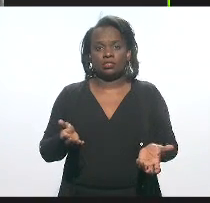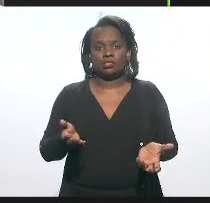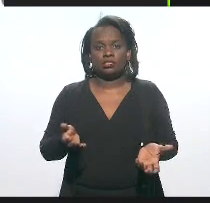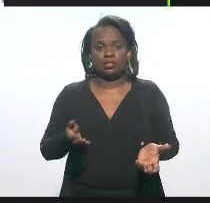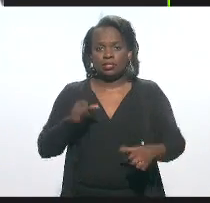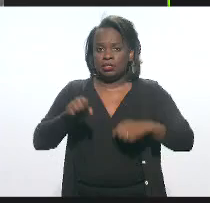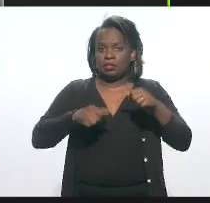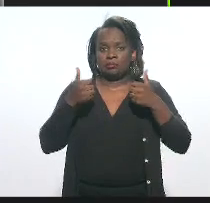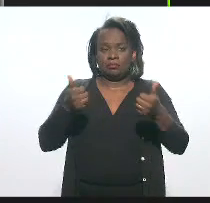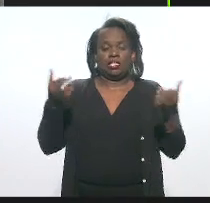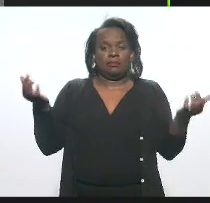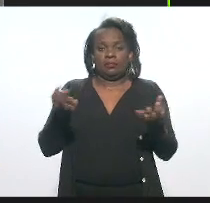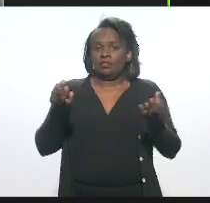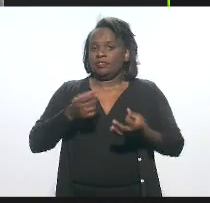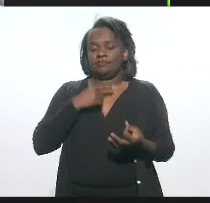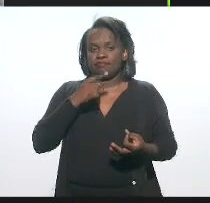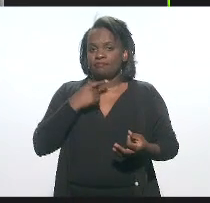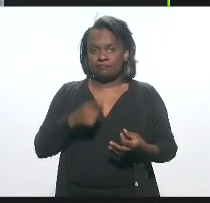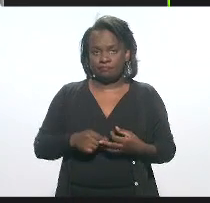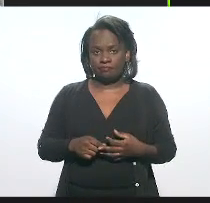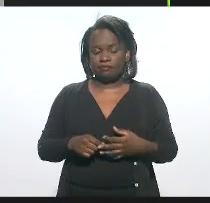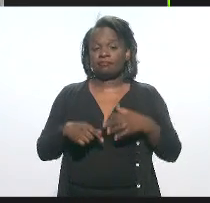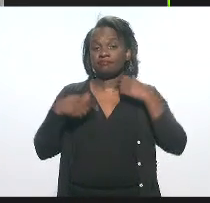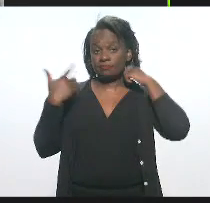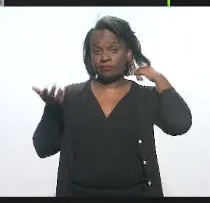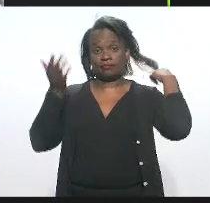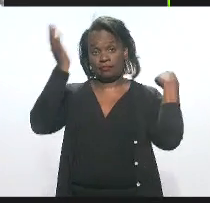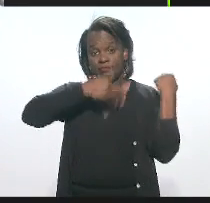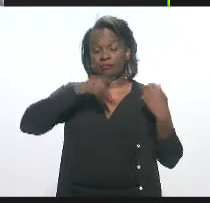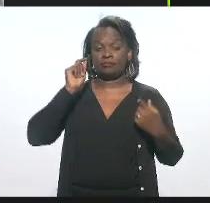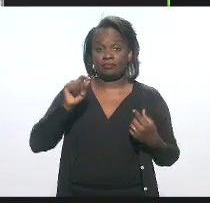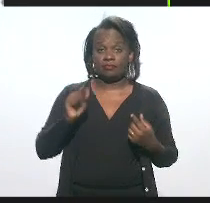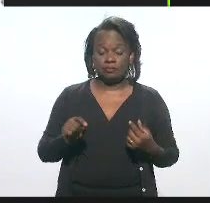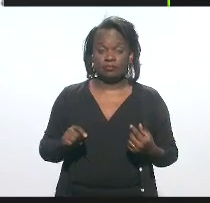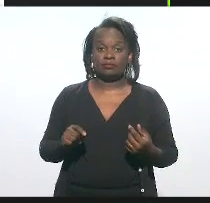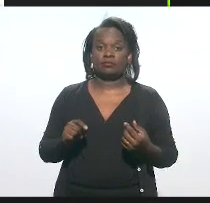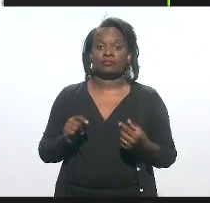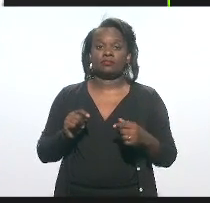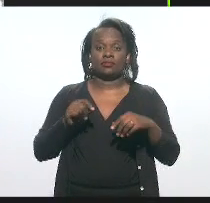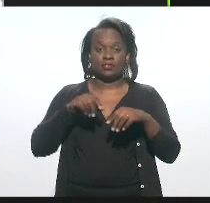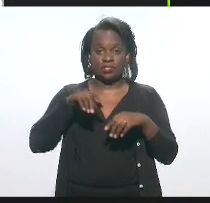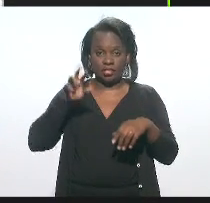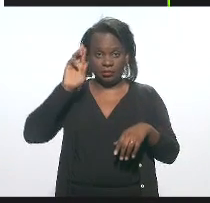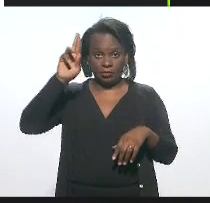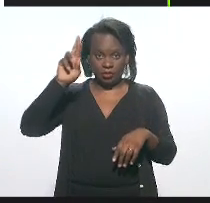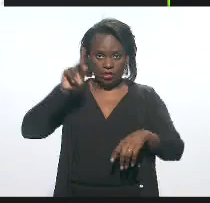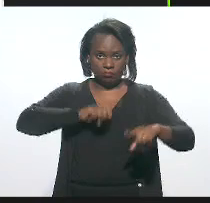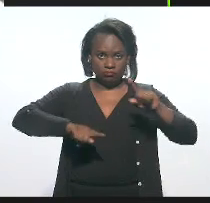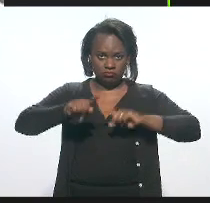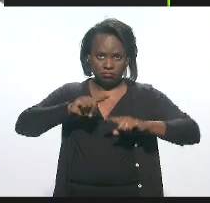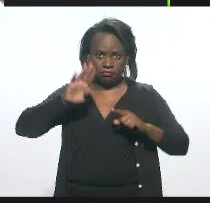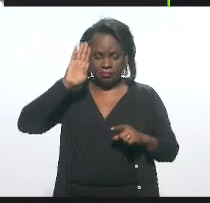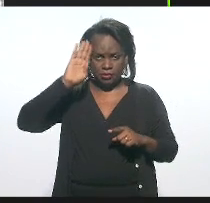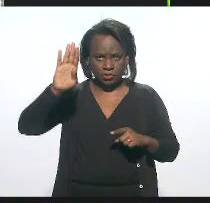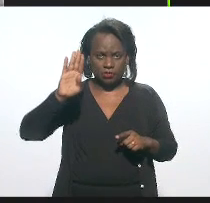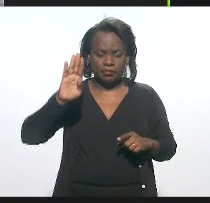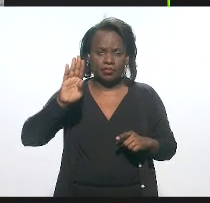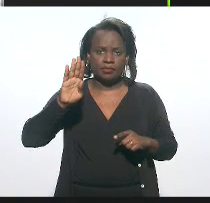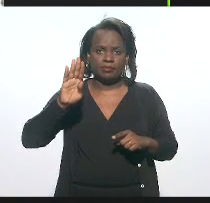funcionando com toda a sua totalidade. Então, isso mostra realmente que quando o gestor público prioriza